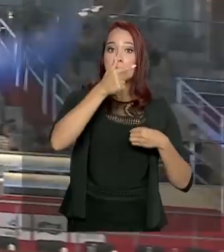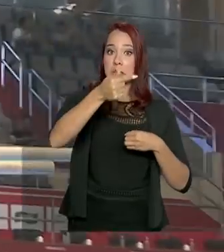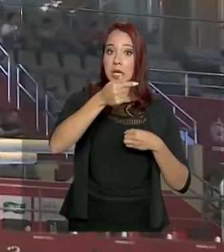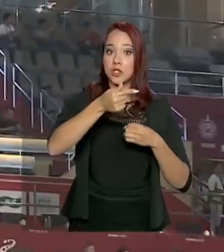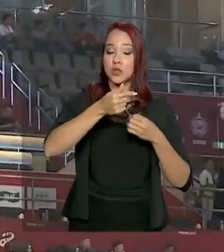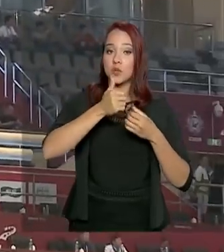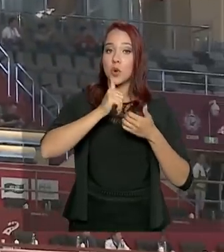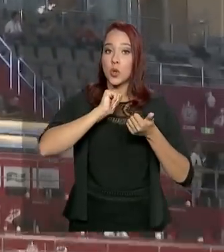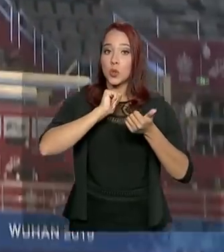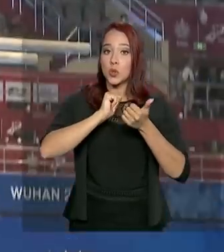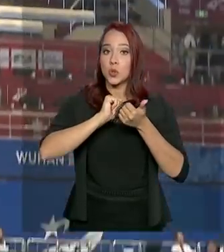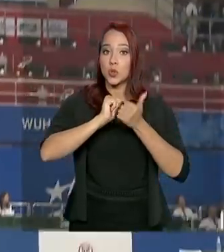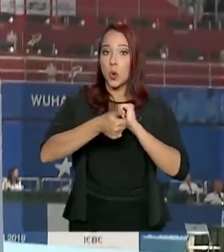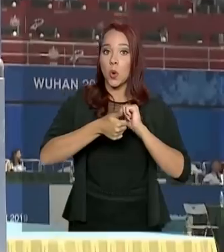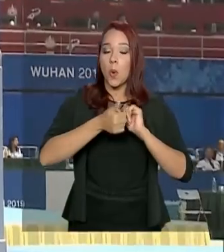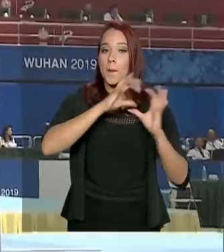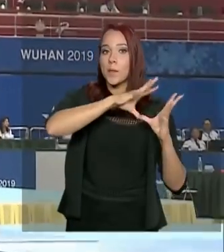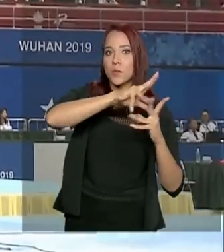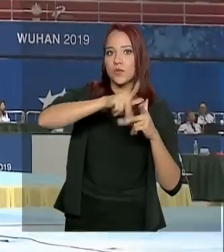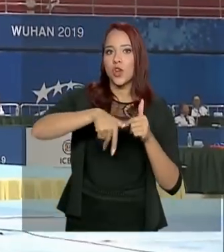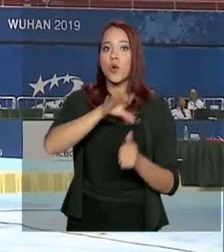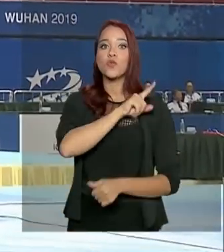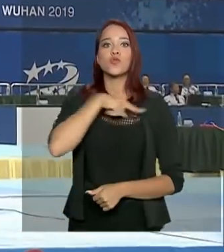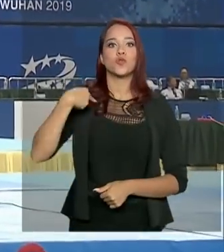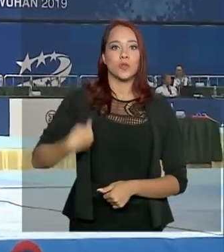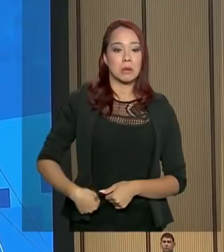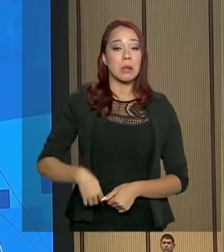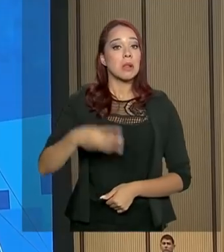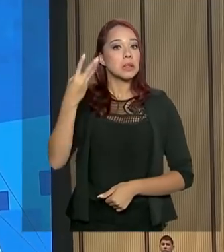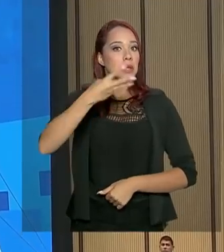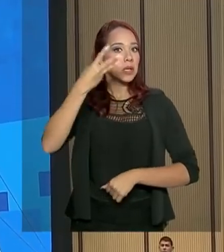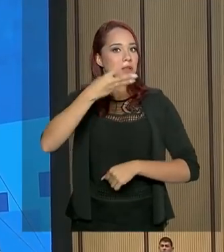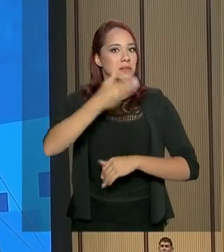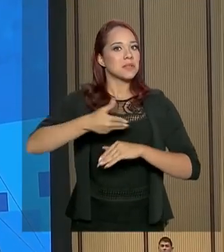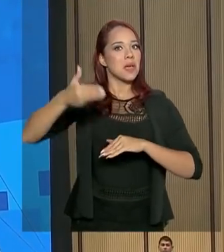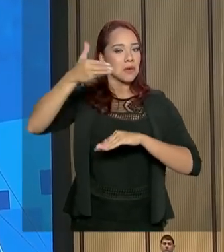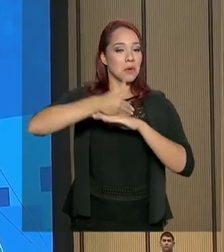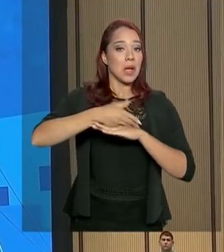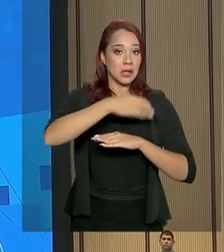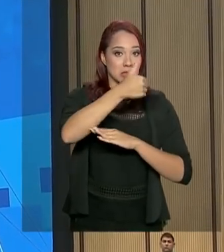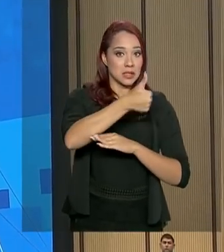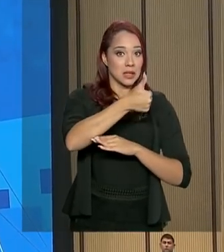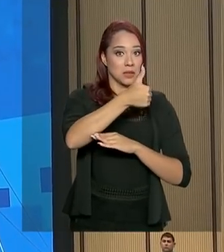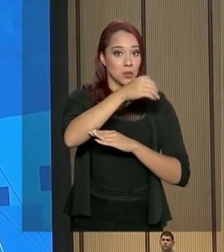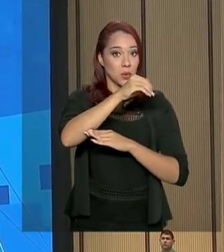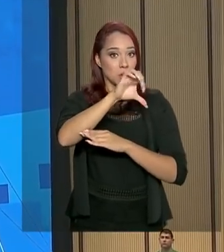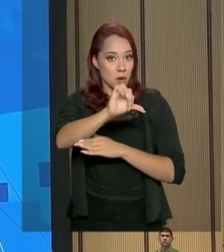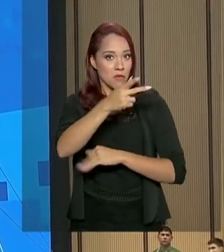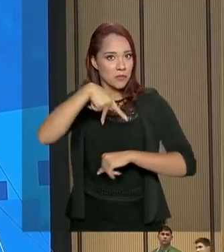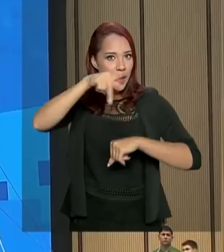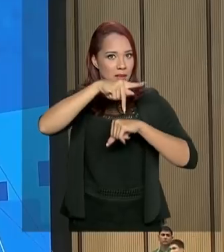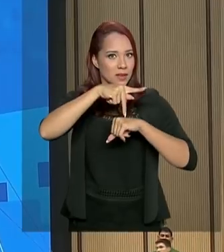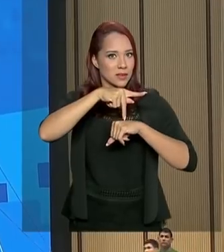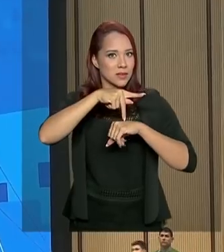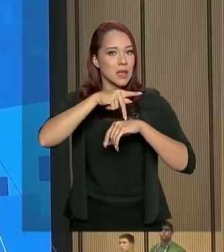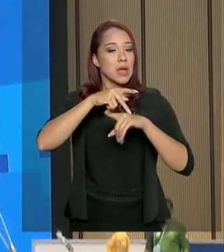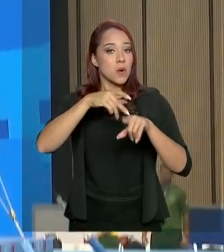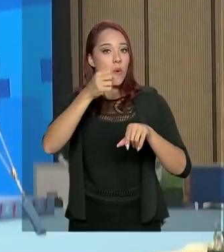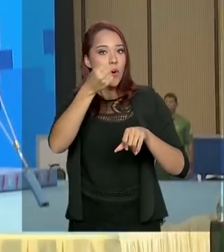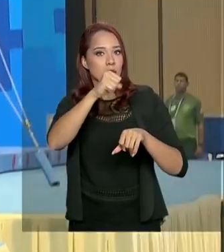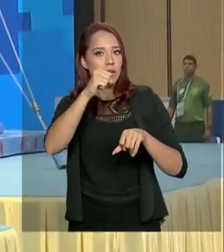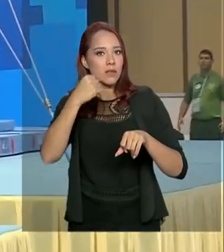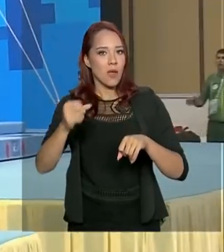Mundiais Militares da China na terceira colocação geral entre 109 países, com 88